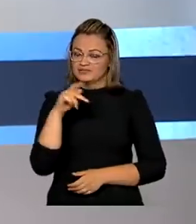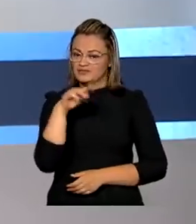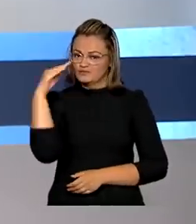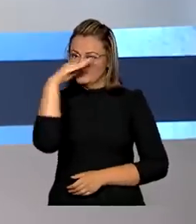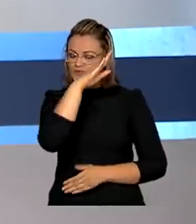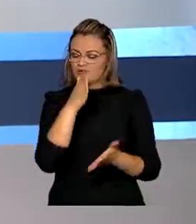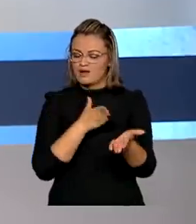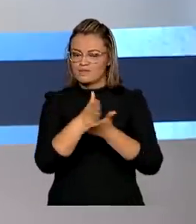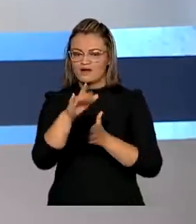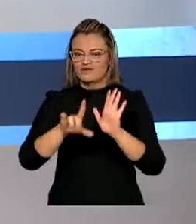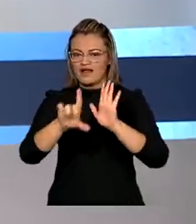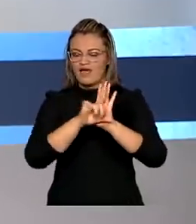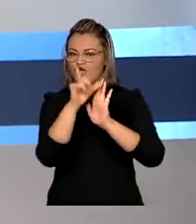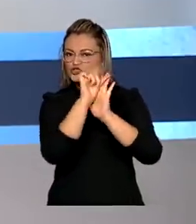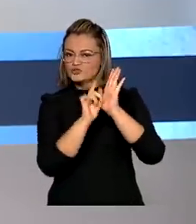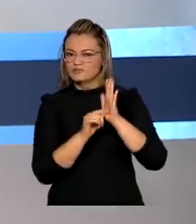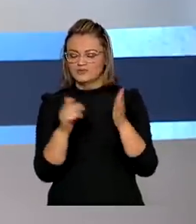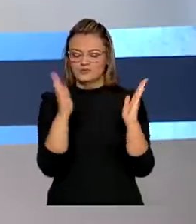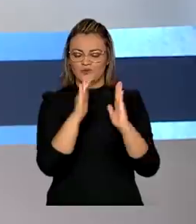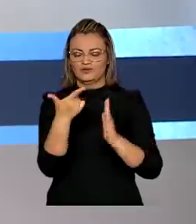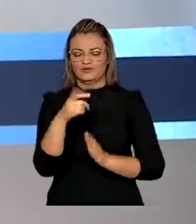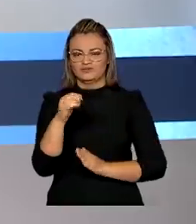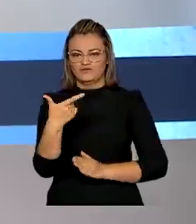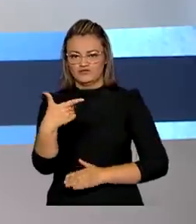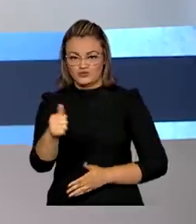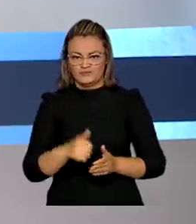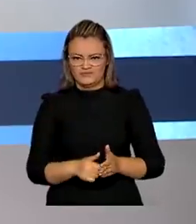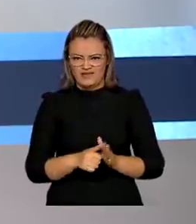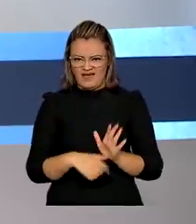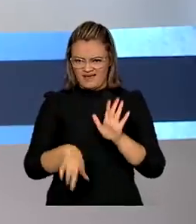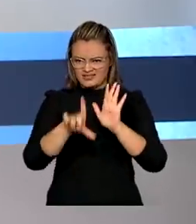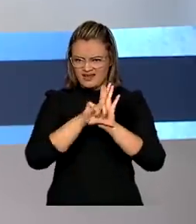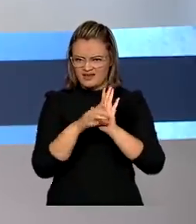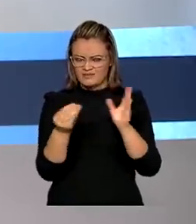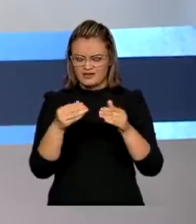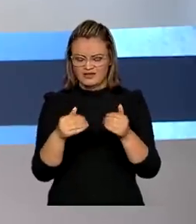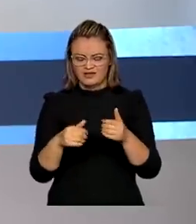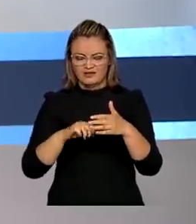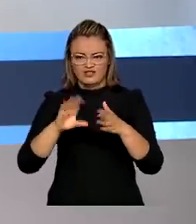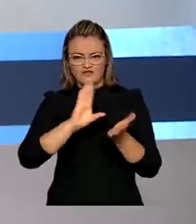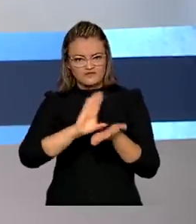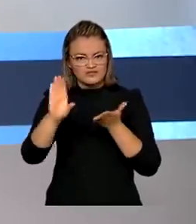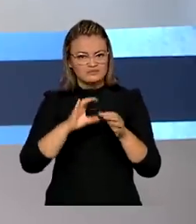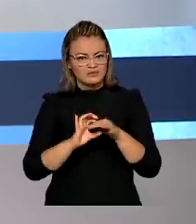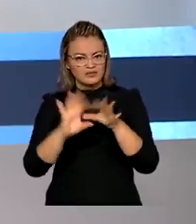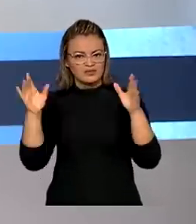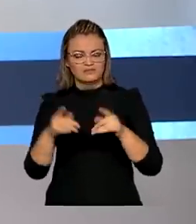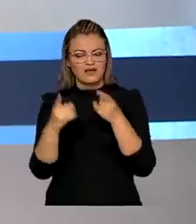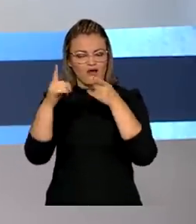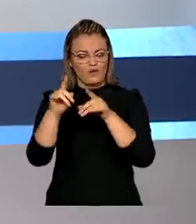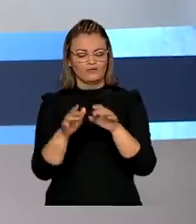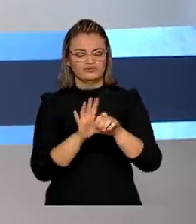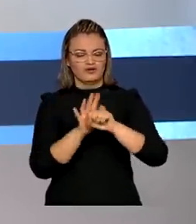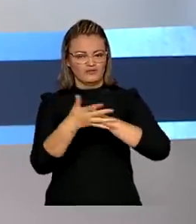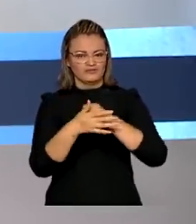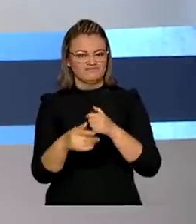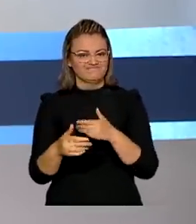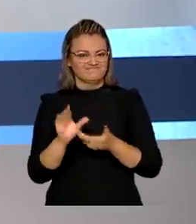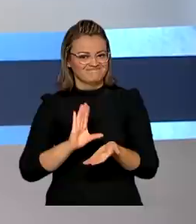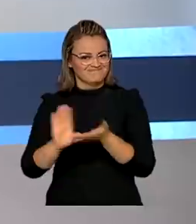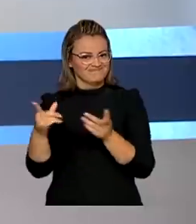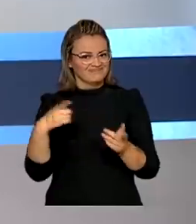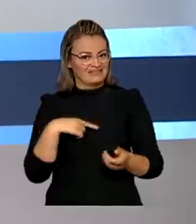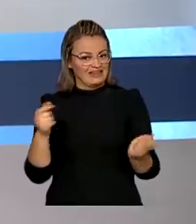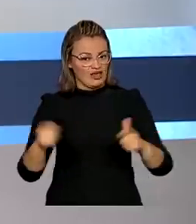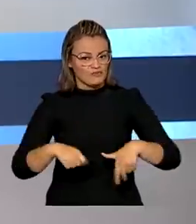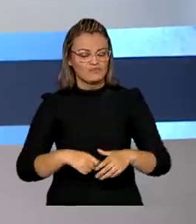sanciona a lei orçamentária de 2021. A medida destrava investimentos e ações de combate à Covid-19. E